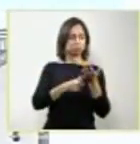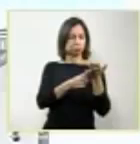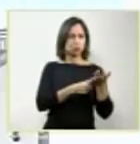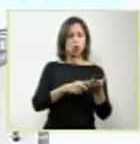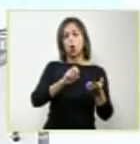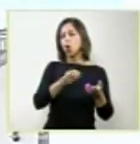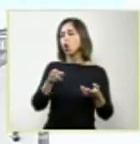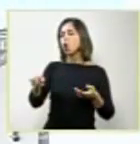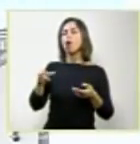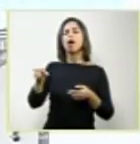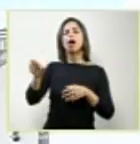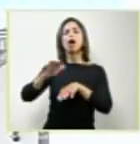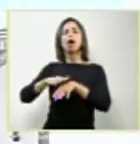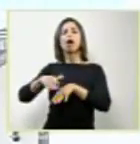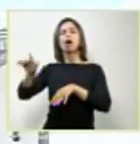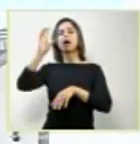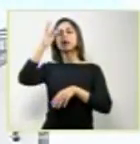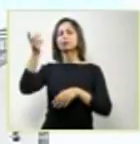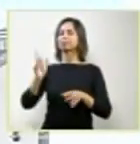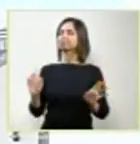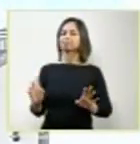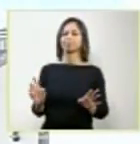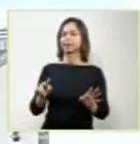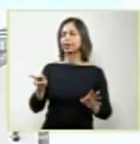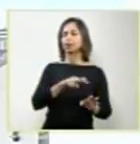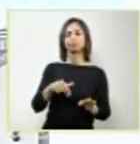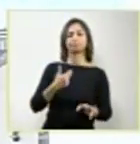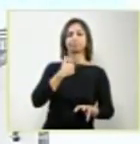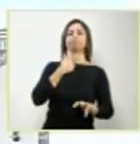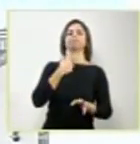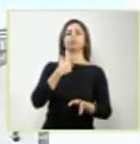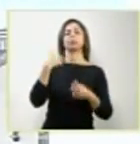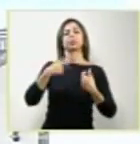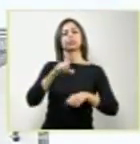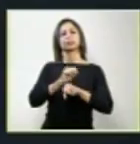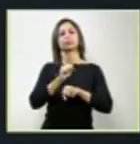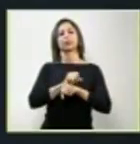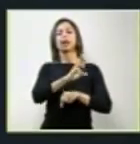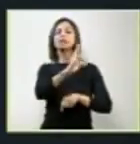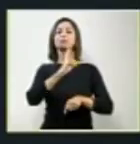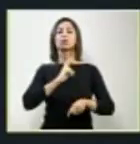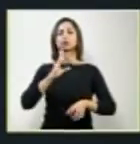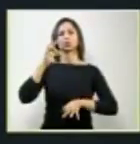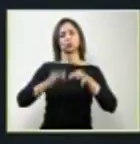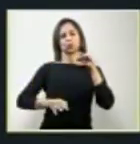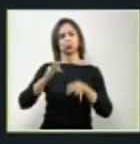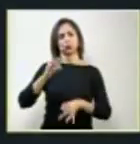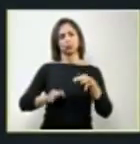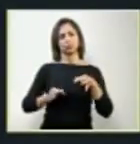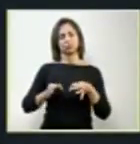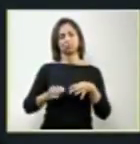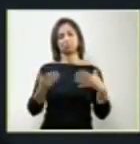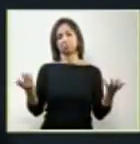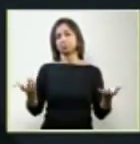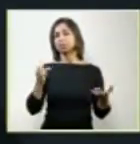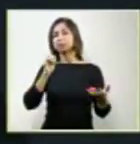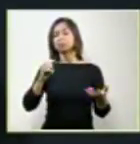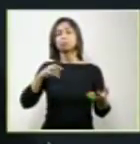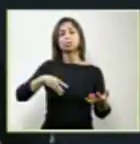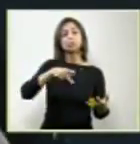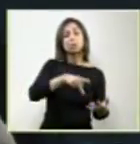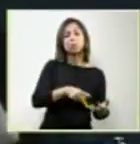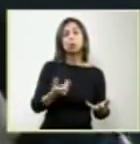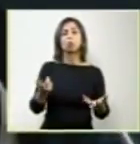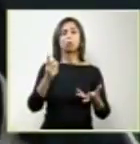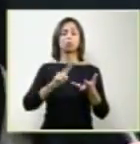ouvir a opinião de um magistrado. Um magistrado que nós não sabemos qual será a sua decisão. E